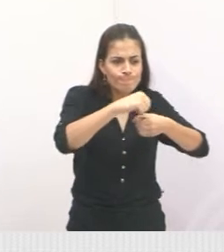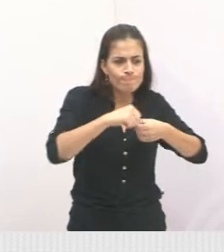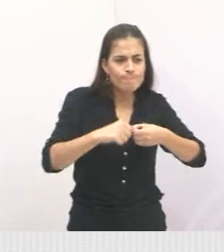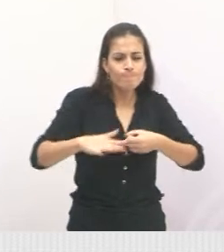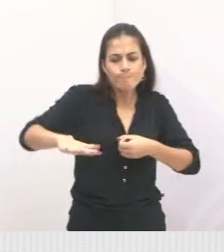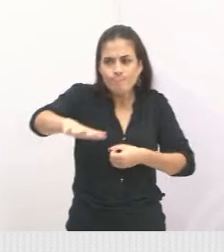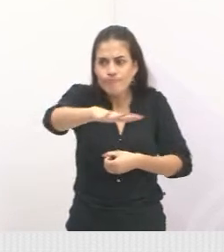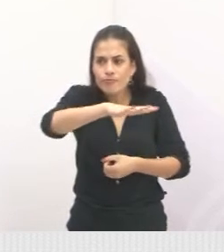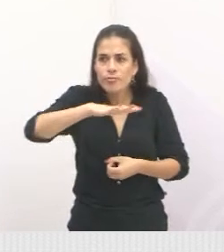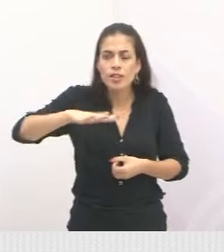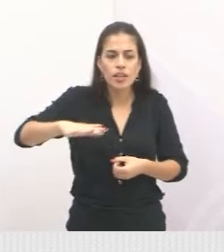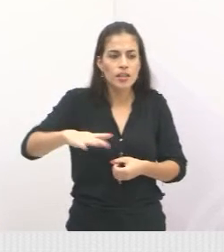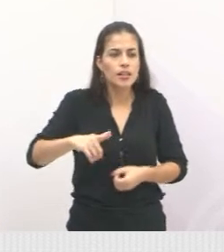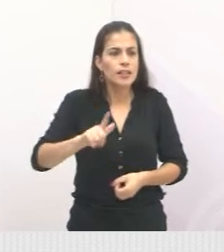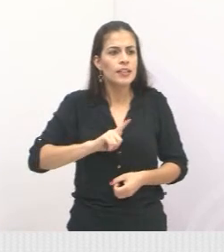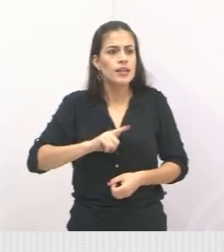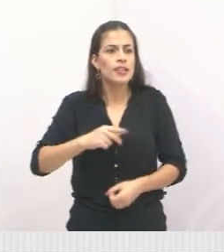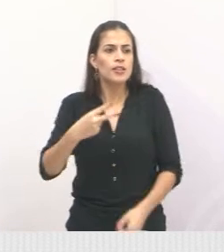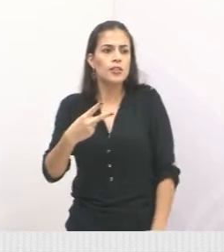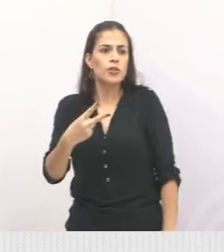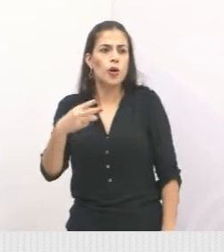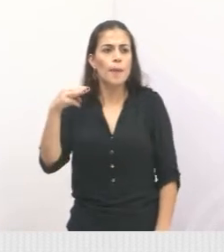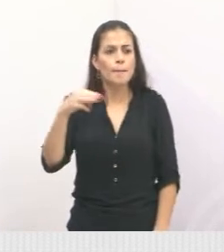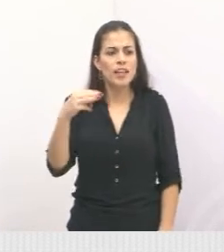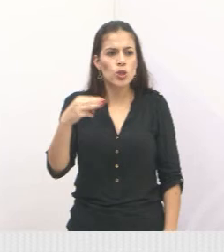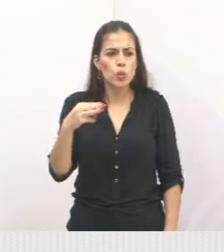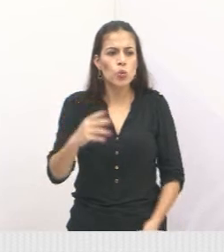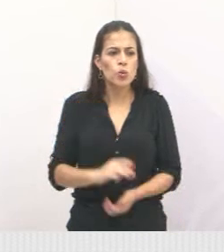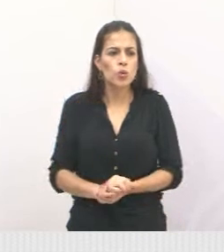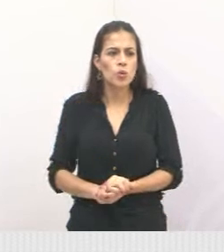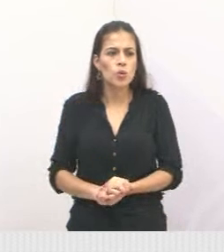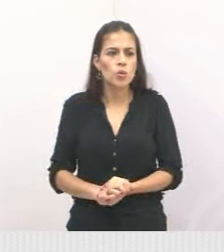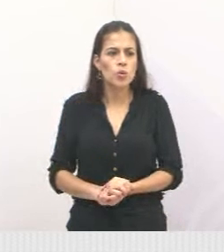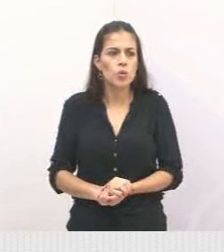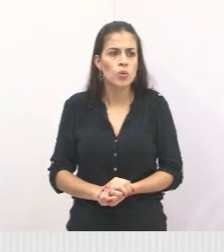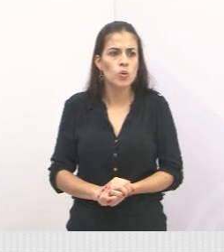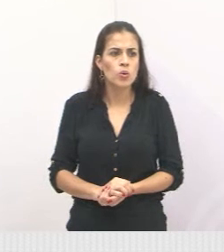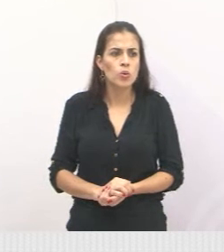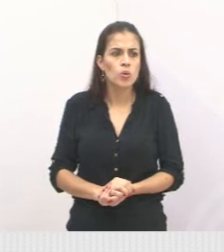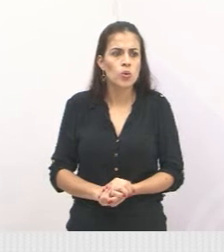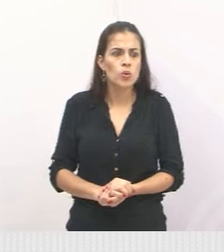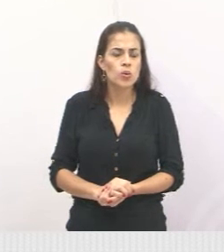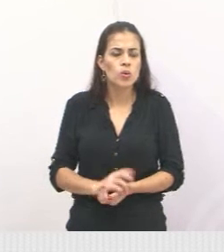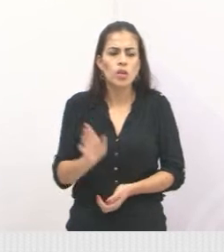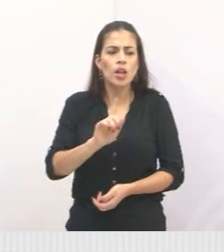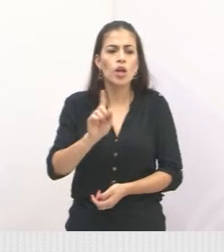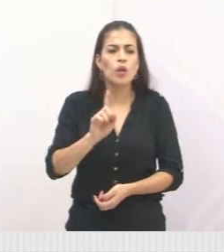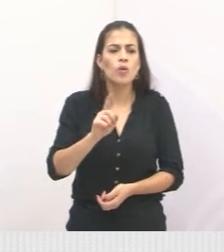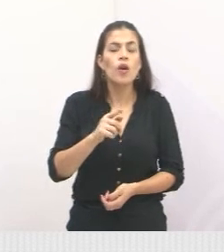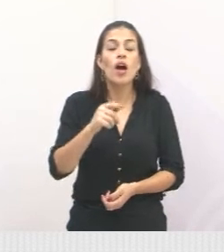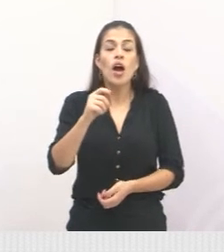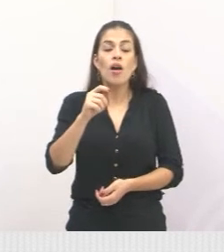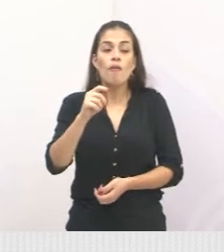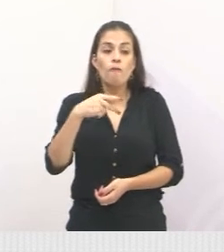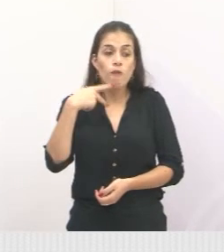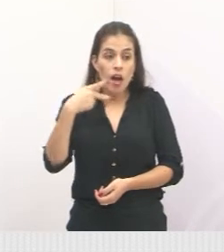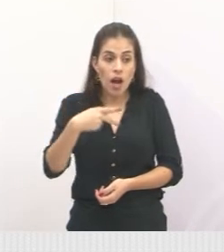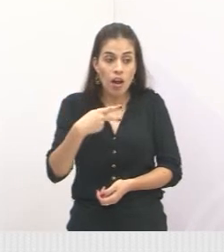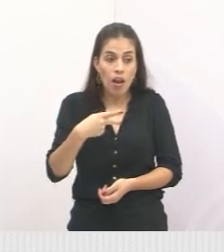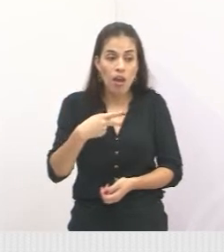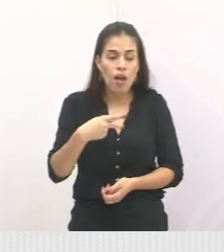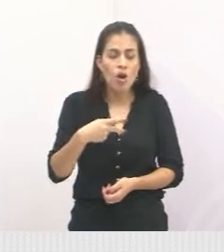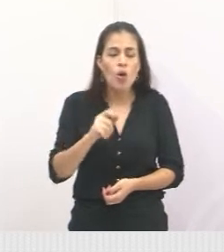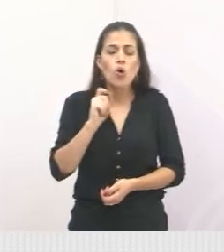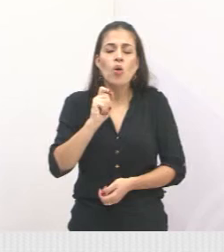e 46, vai dar tempo. Vamos ver, aliás, que fala da Cracolândia, não, fala dos efeitos que a droga, ela tem